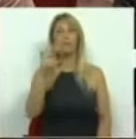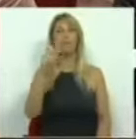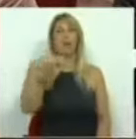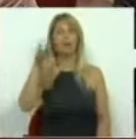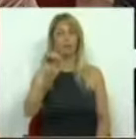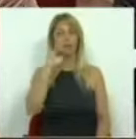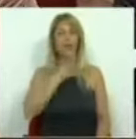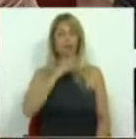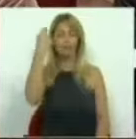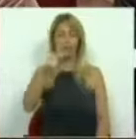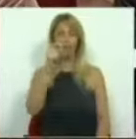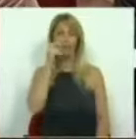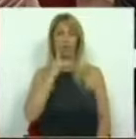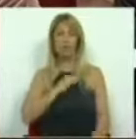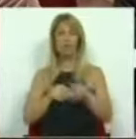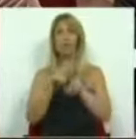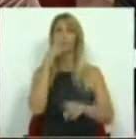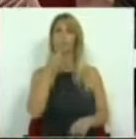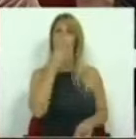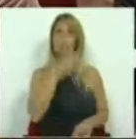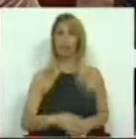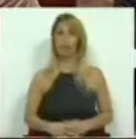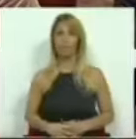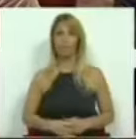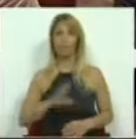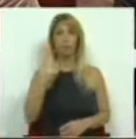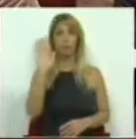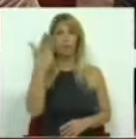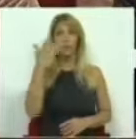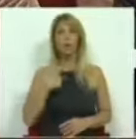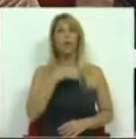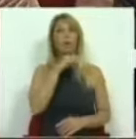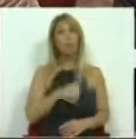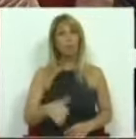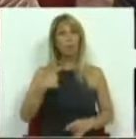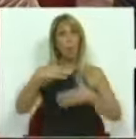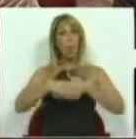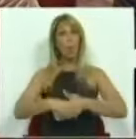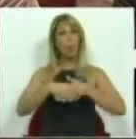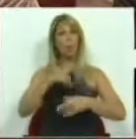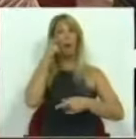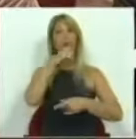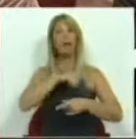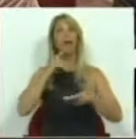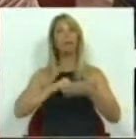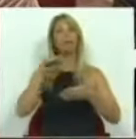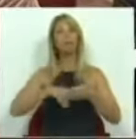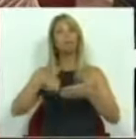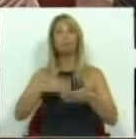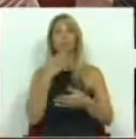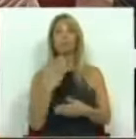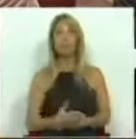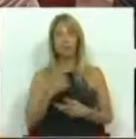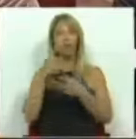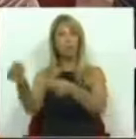Sra. Presidente, Srs. e Srs. Deputados, Em primeiro lugar, permitam-me cumprimento os signatários desta petição que deu